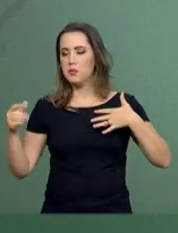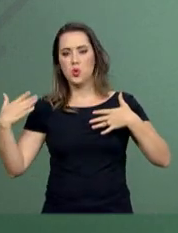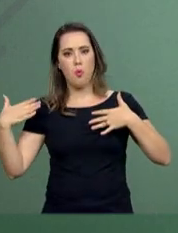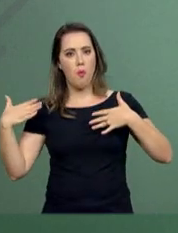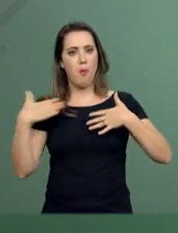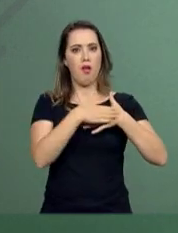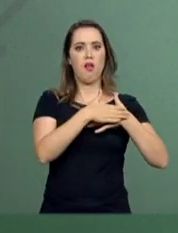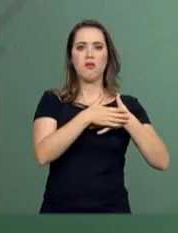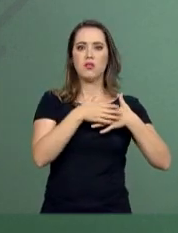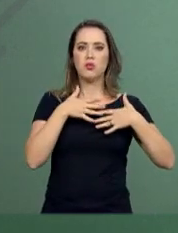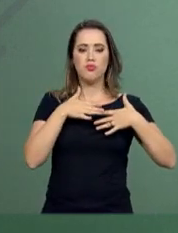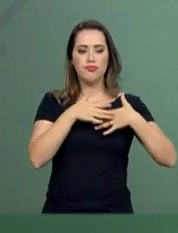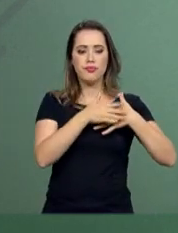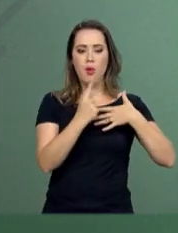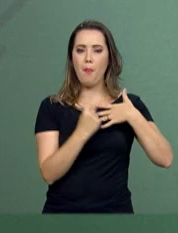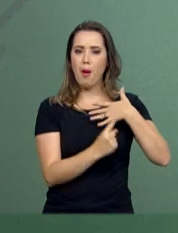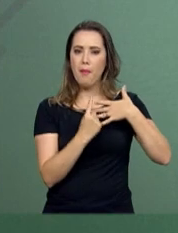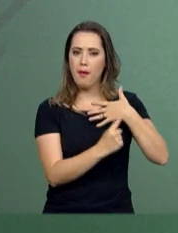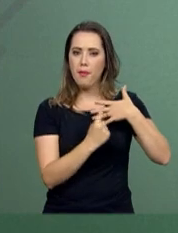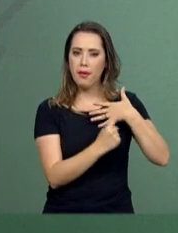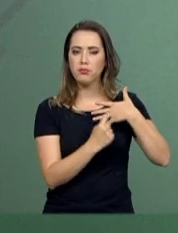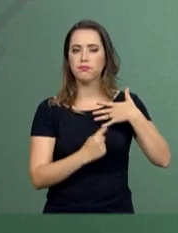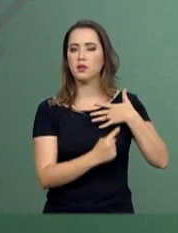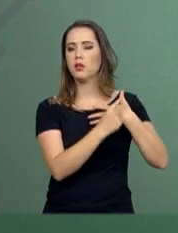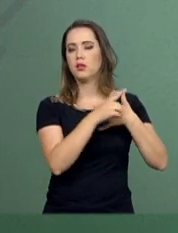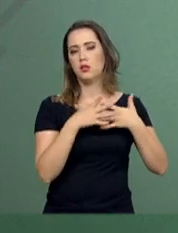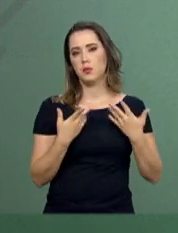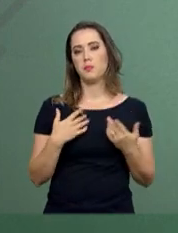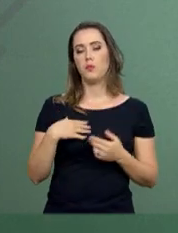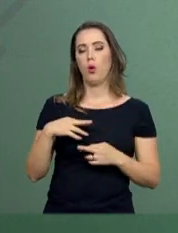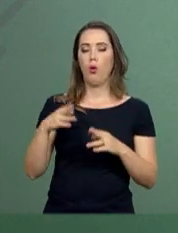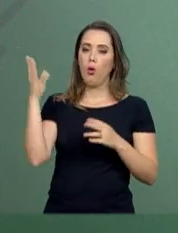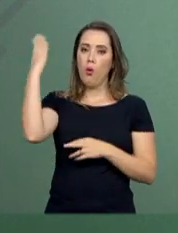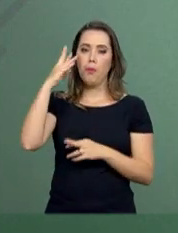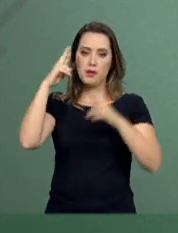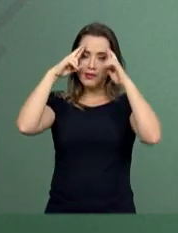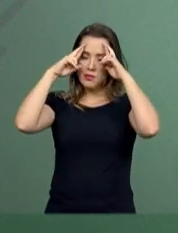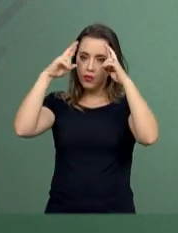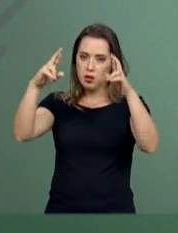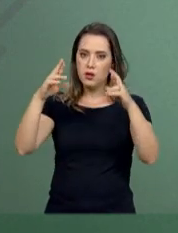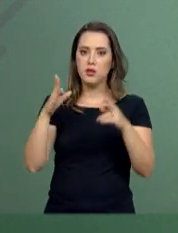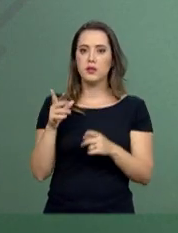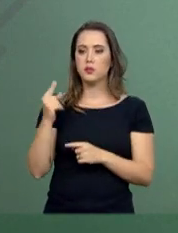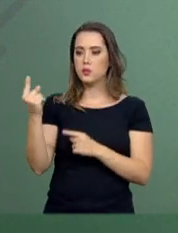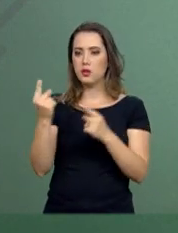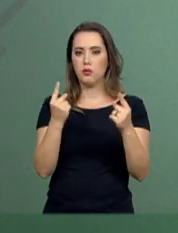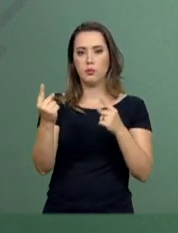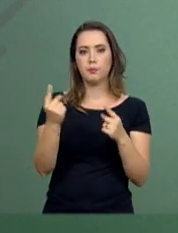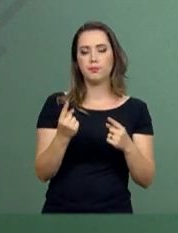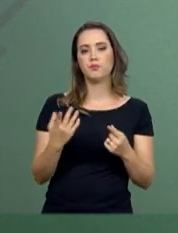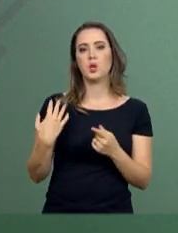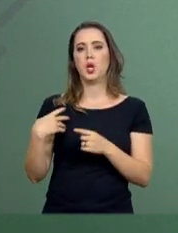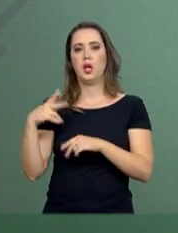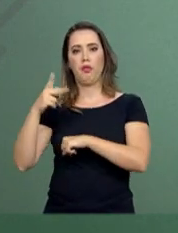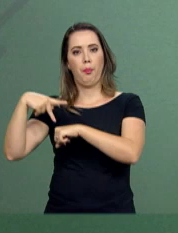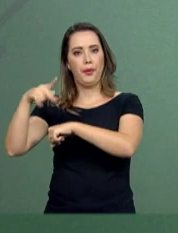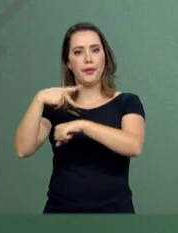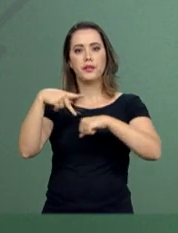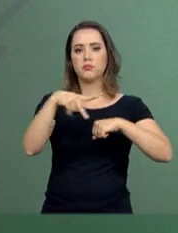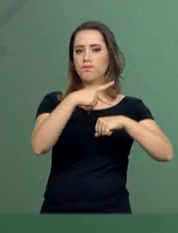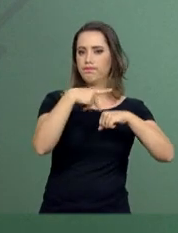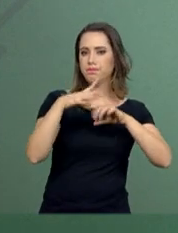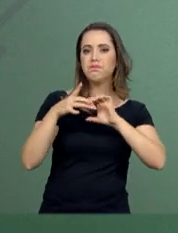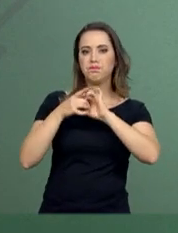que o Brasil respeita a soberania dos estados, das ações.